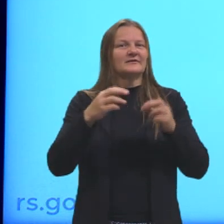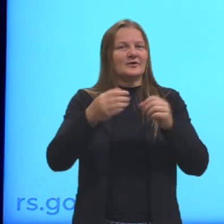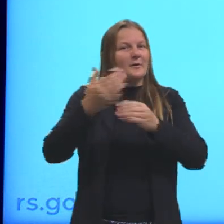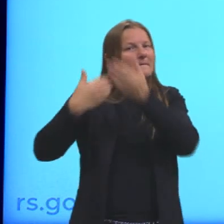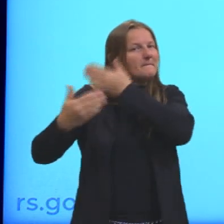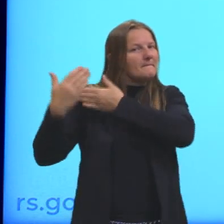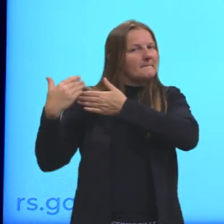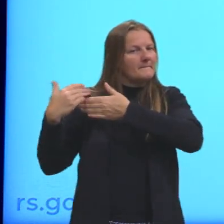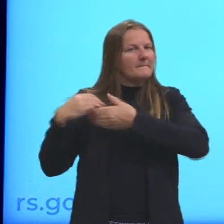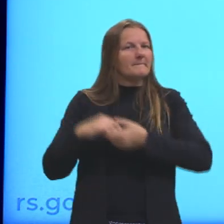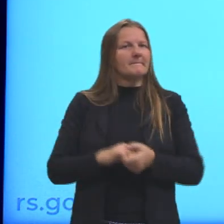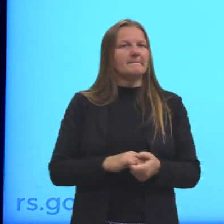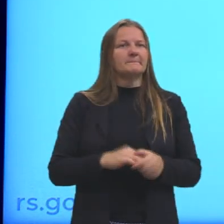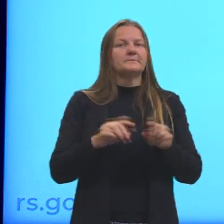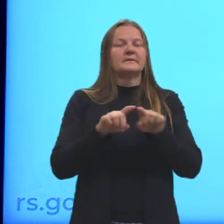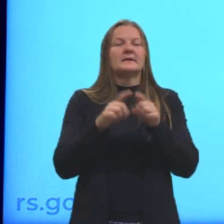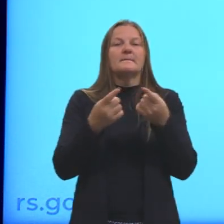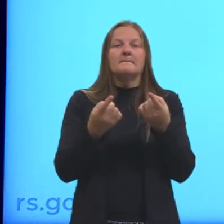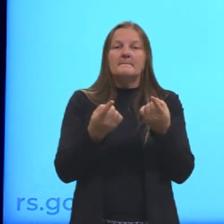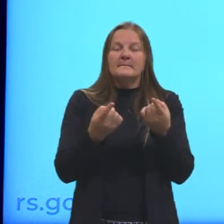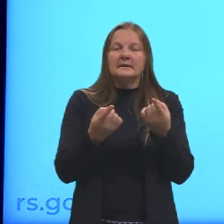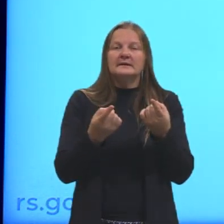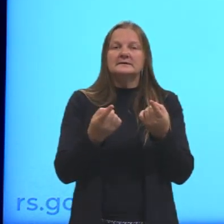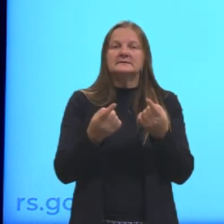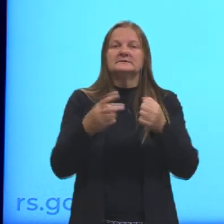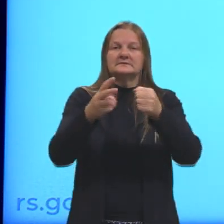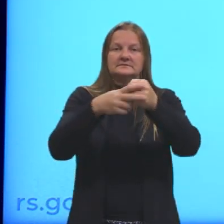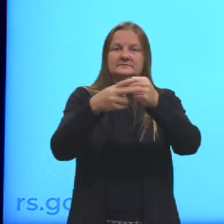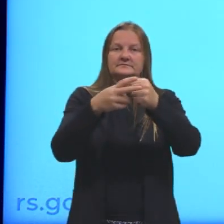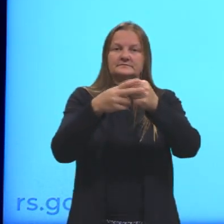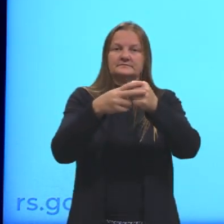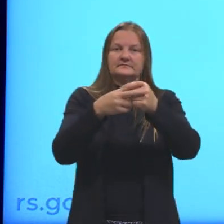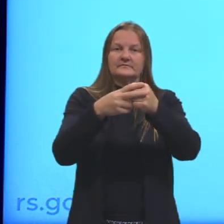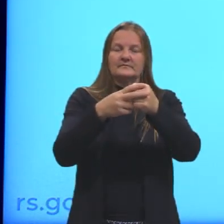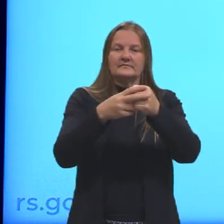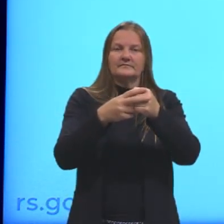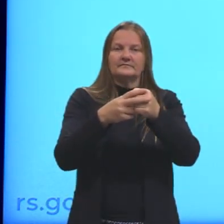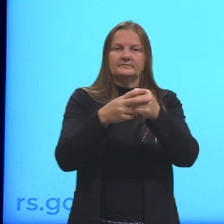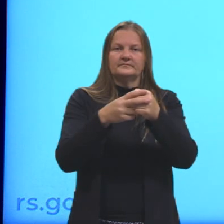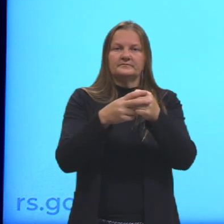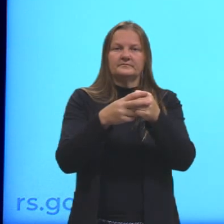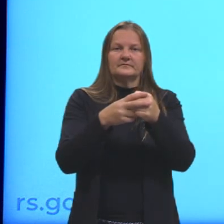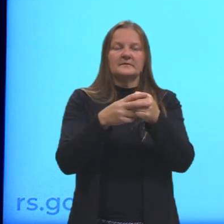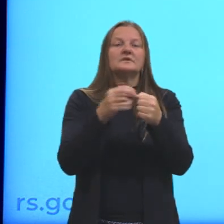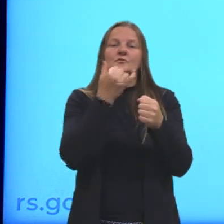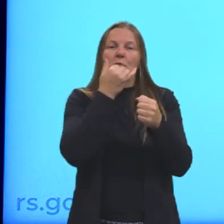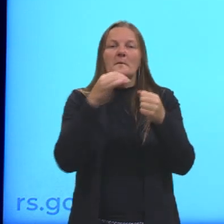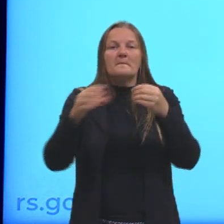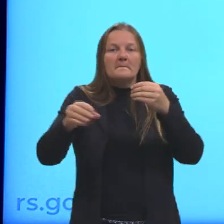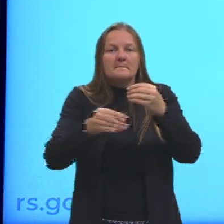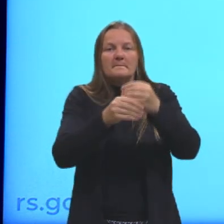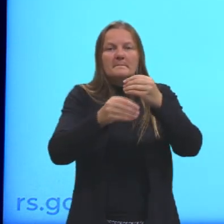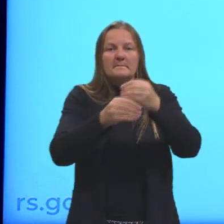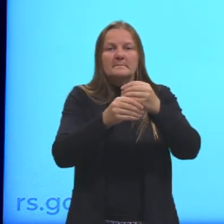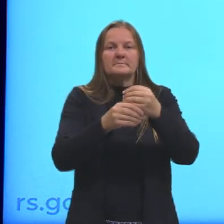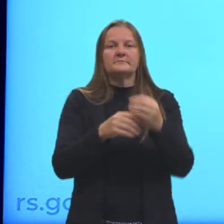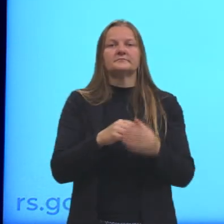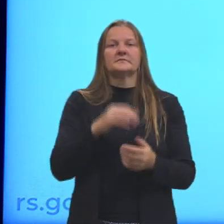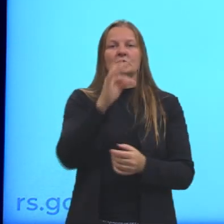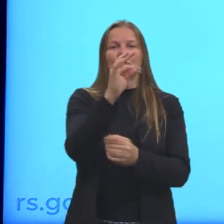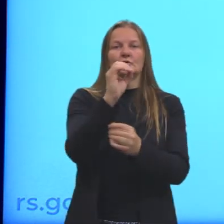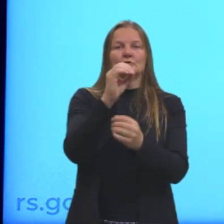passado. Mais o meu verbo, na forma normal dele, sem o to na frente, e